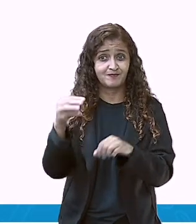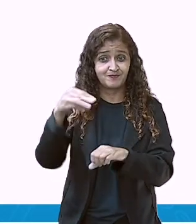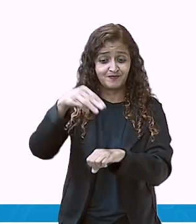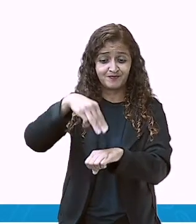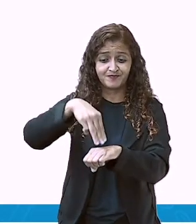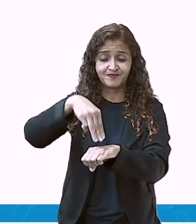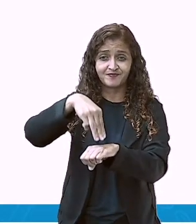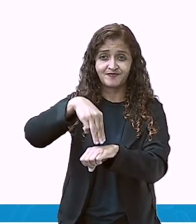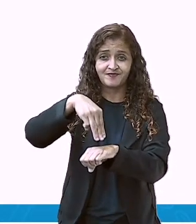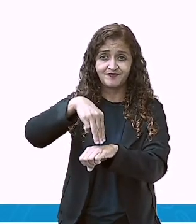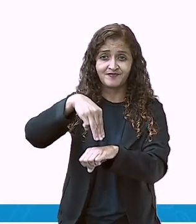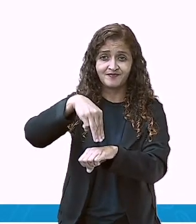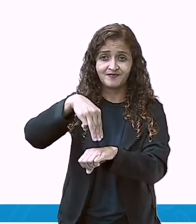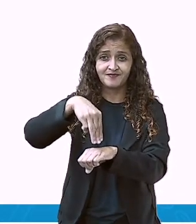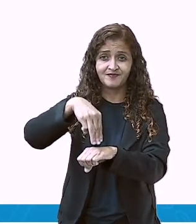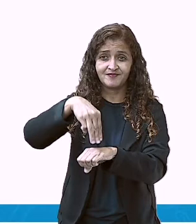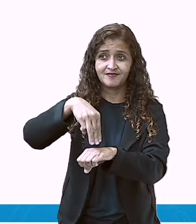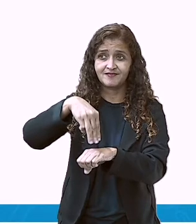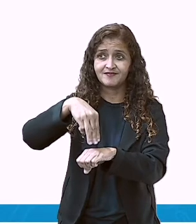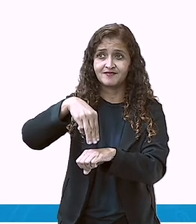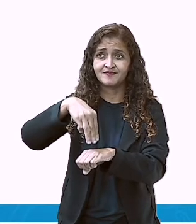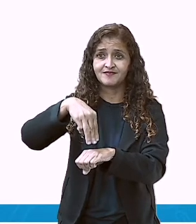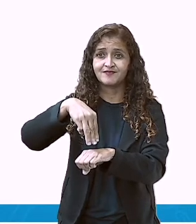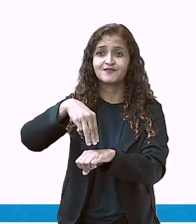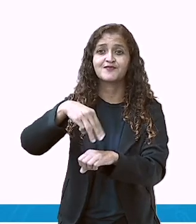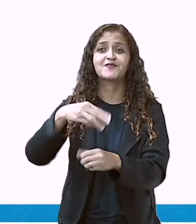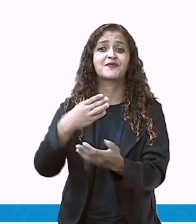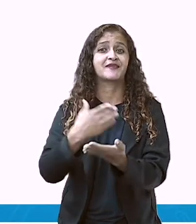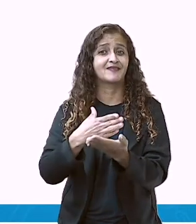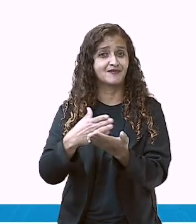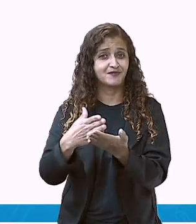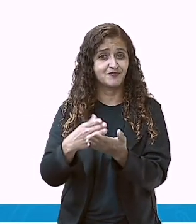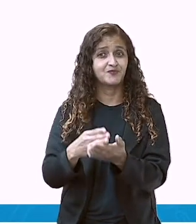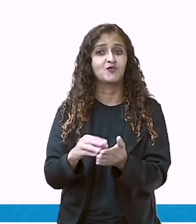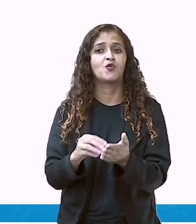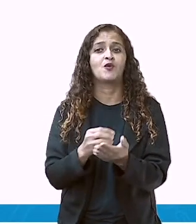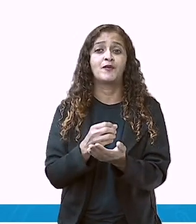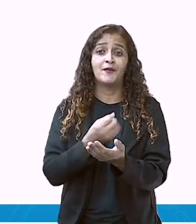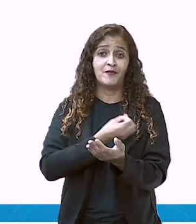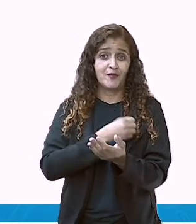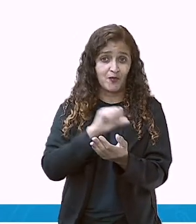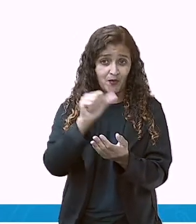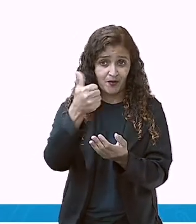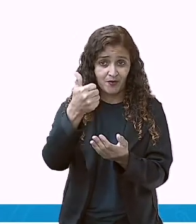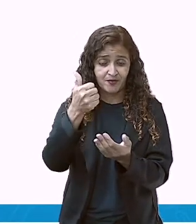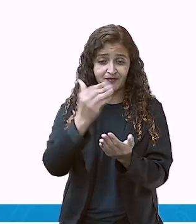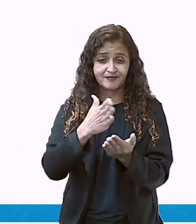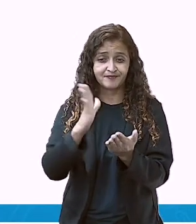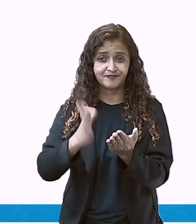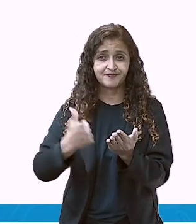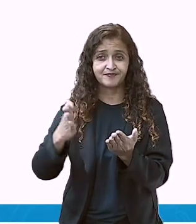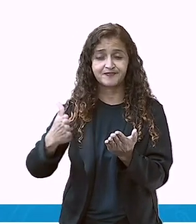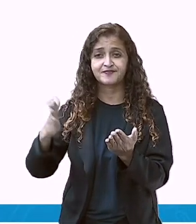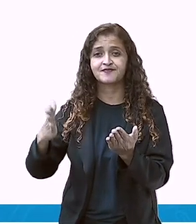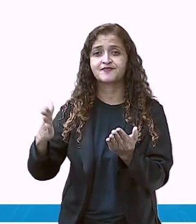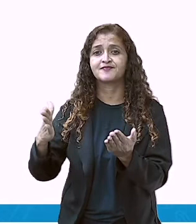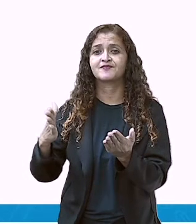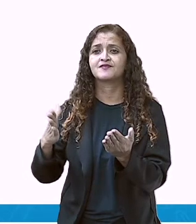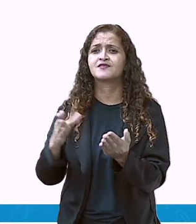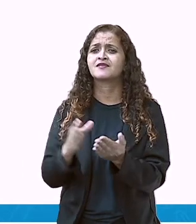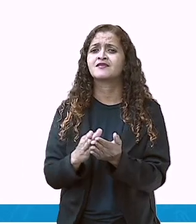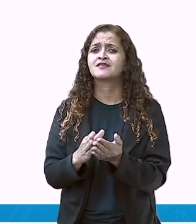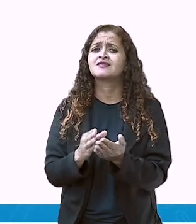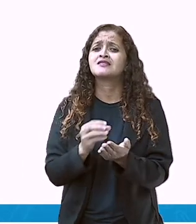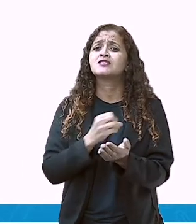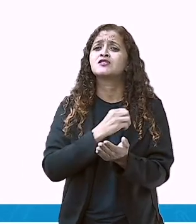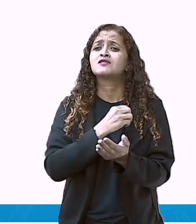maio. Olha aqui. Inicia de novo. Número um, dois e assim sucessivamente. Quantos dias tem